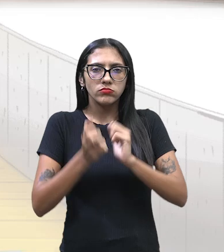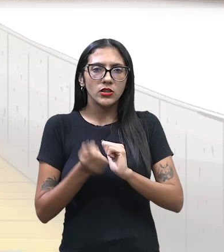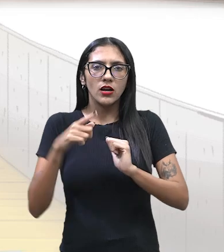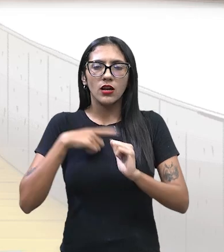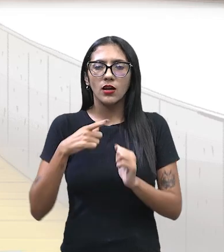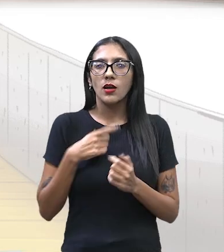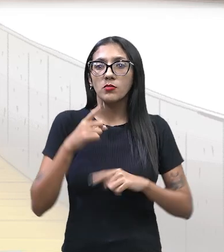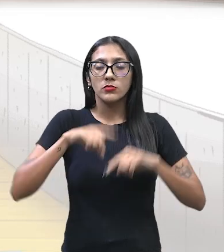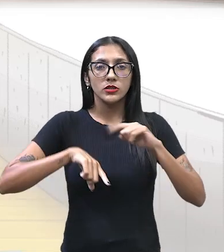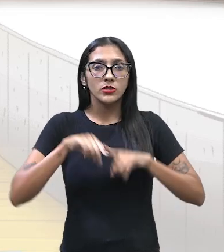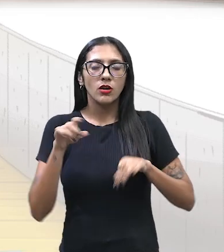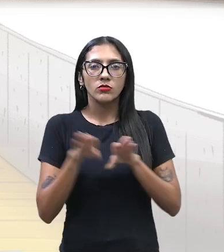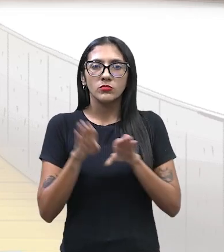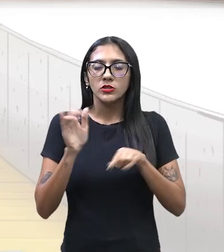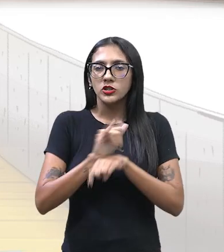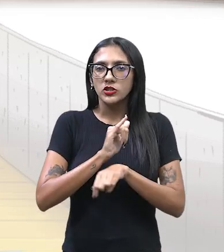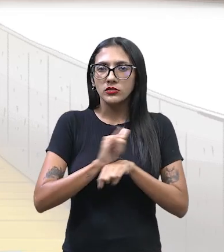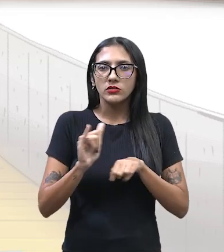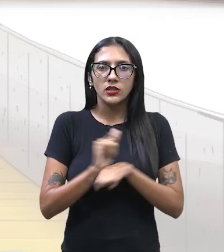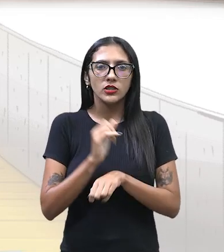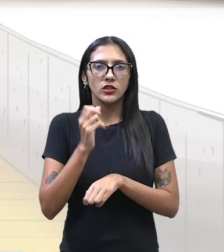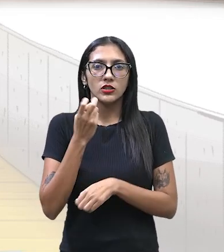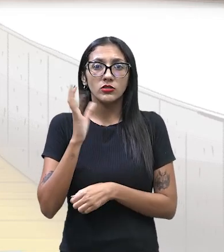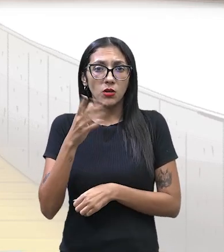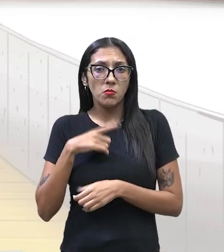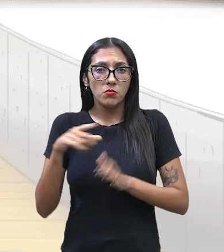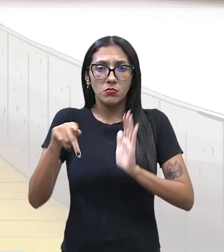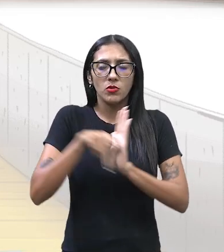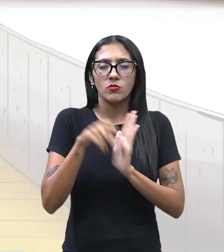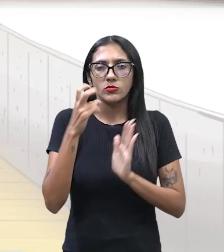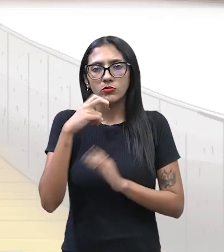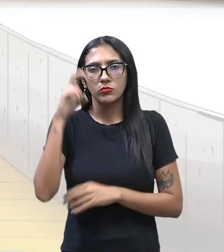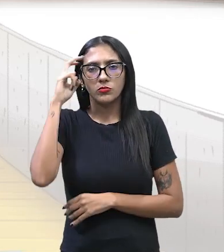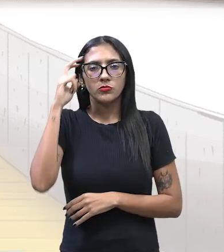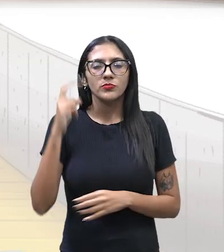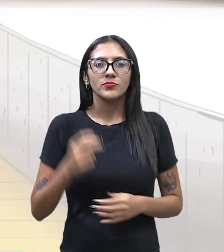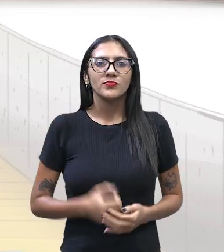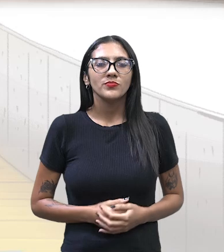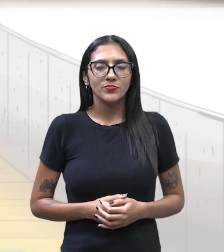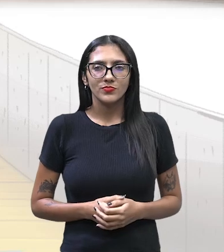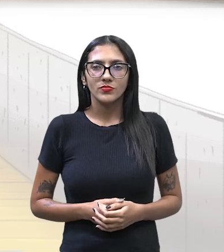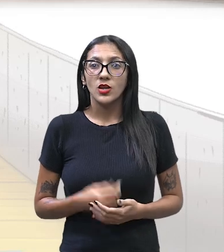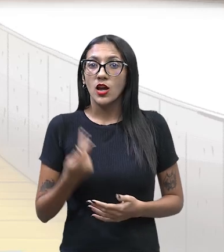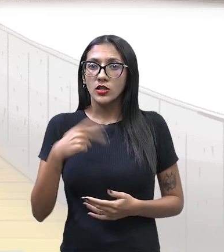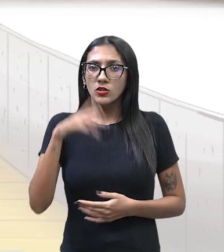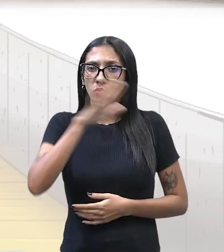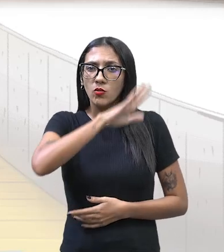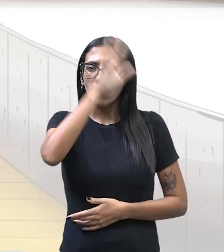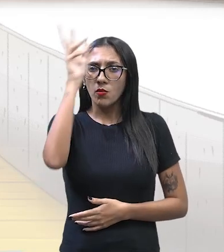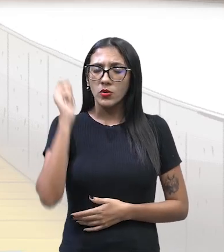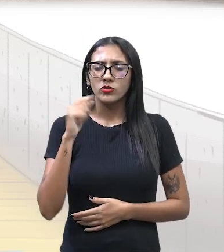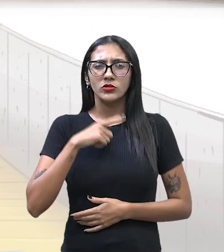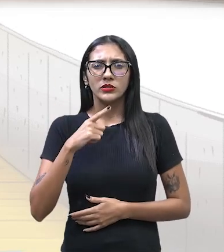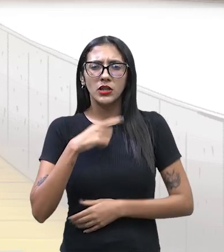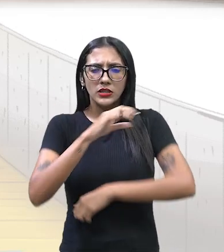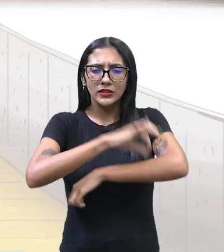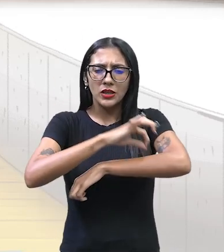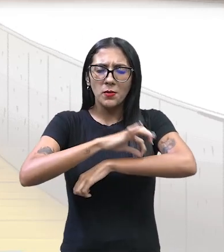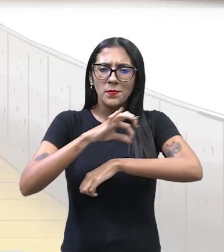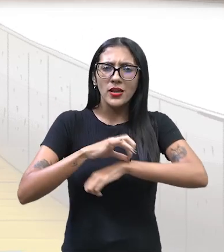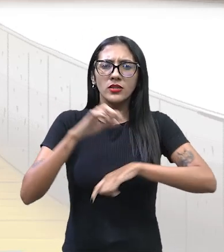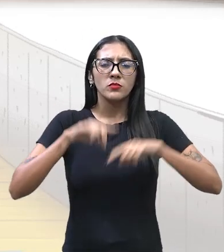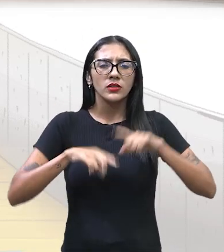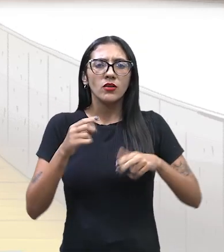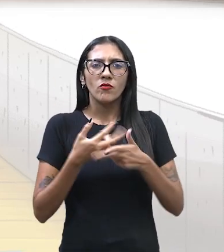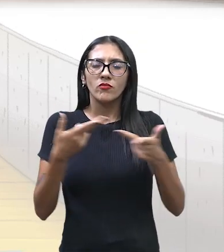Certamente, elas são vendidas também. Então, aqui no Amazonas, as sementes, as flores, elas trazem todo esse contexto